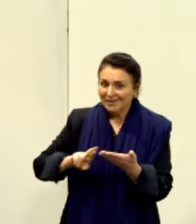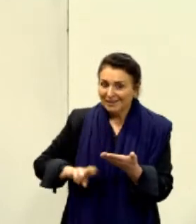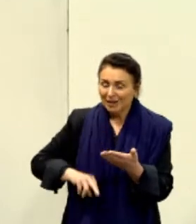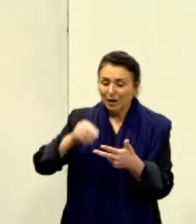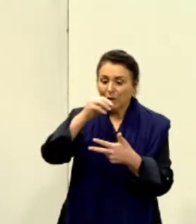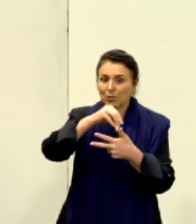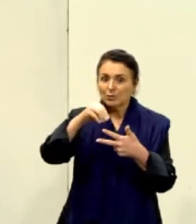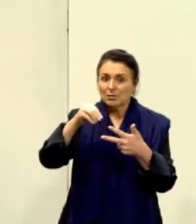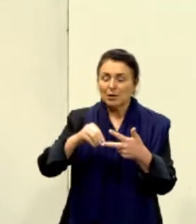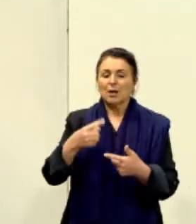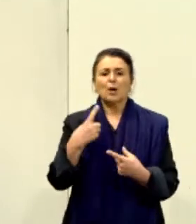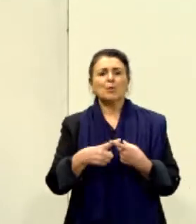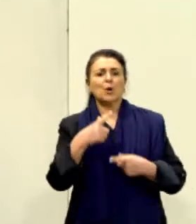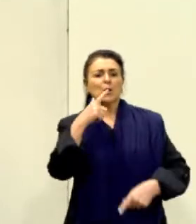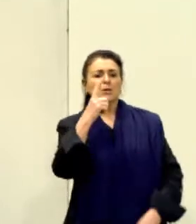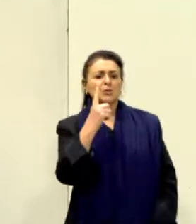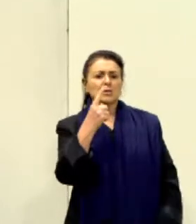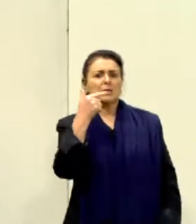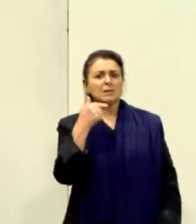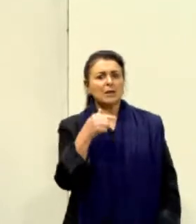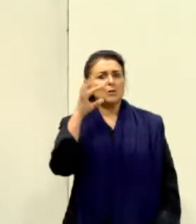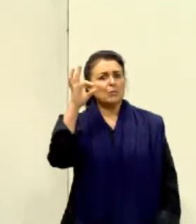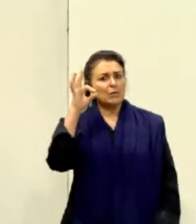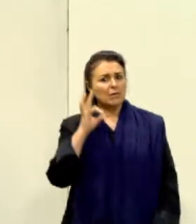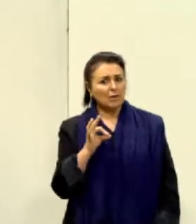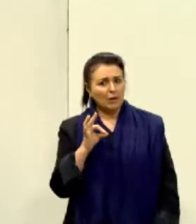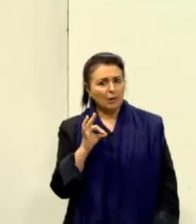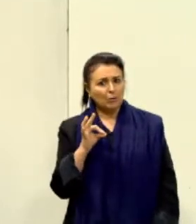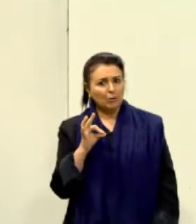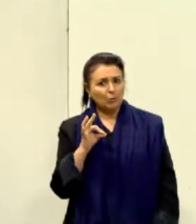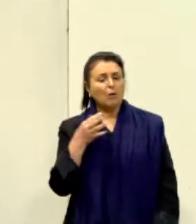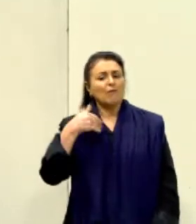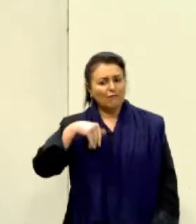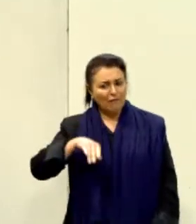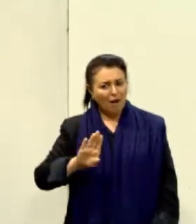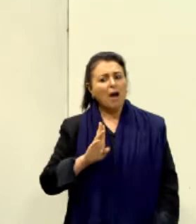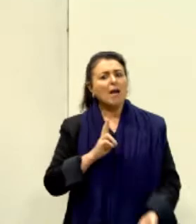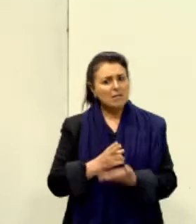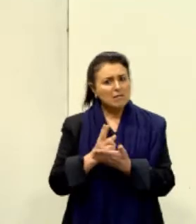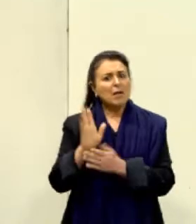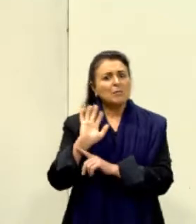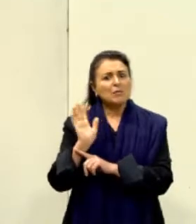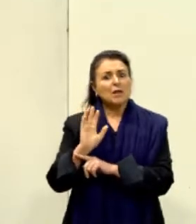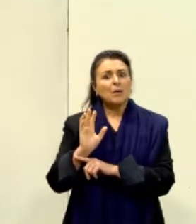se 17% frequenta, quanto por cento não frequenta?